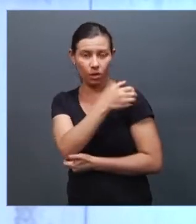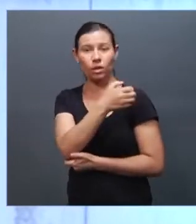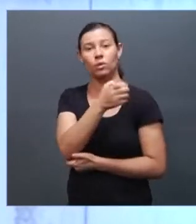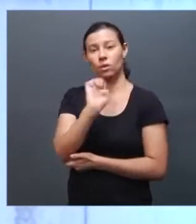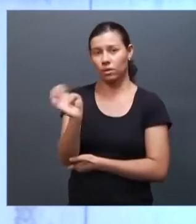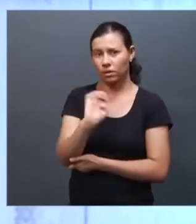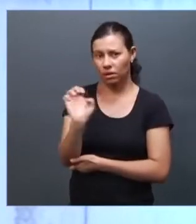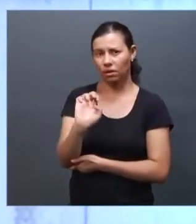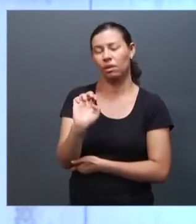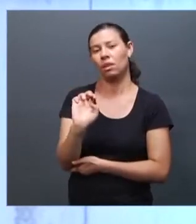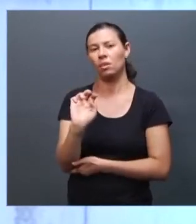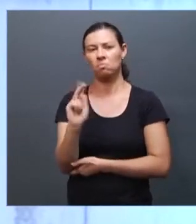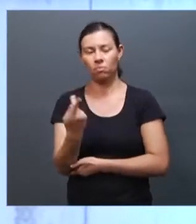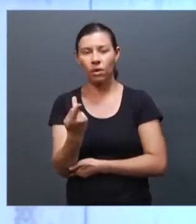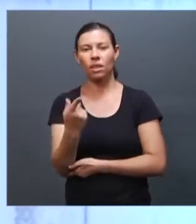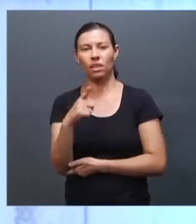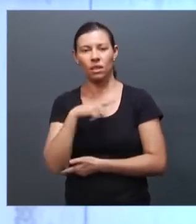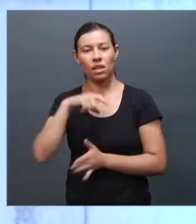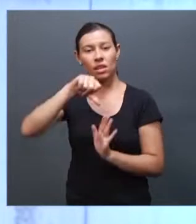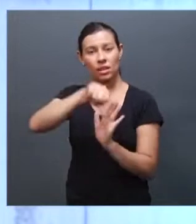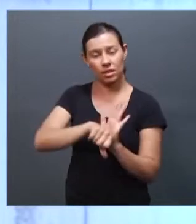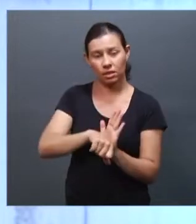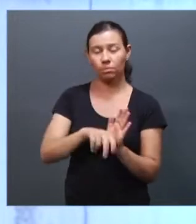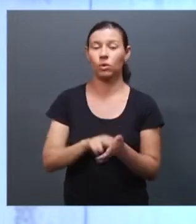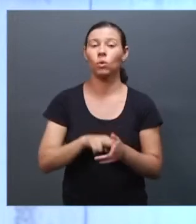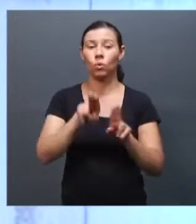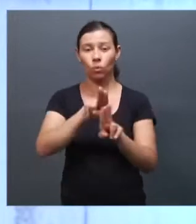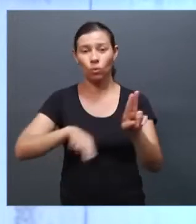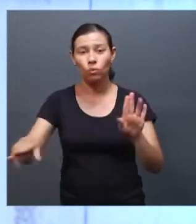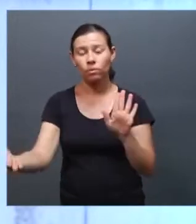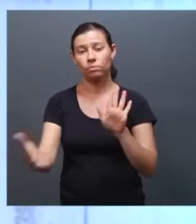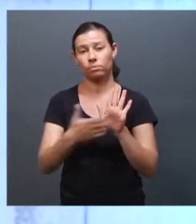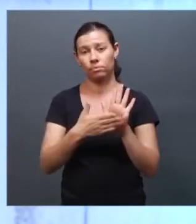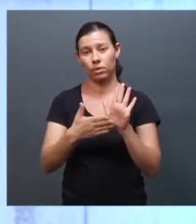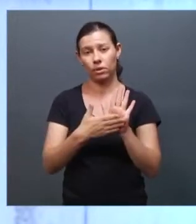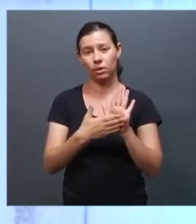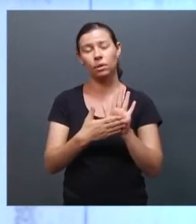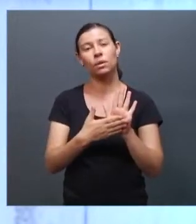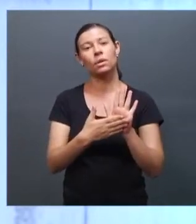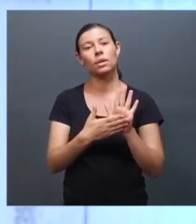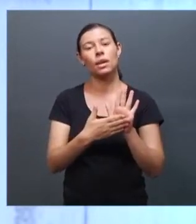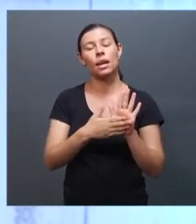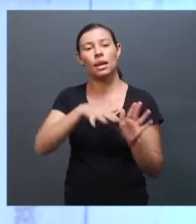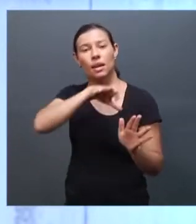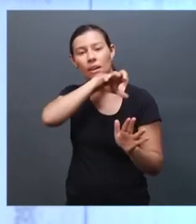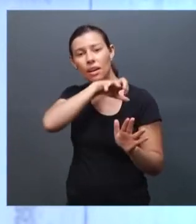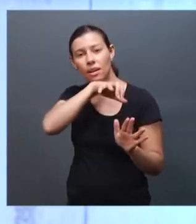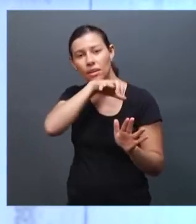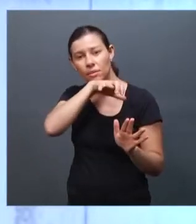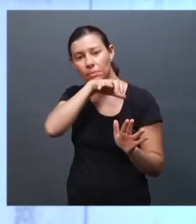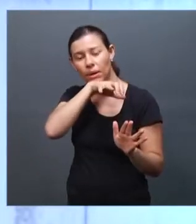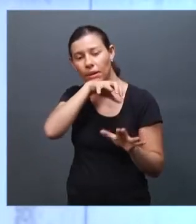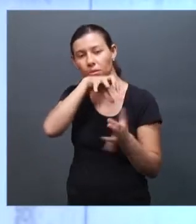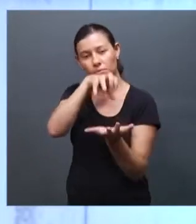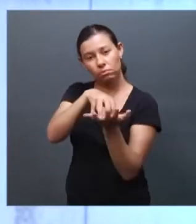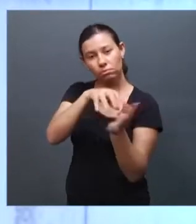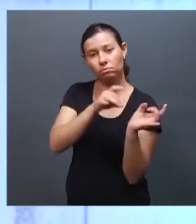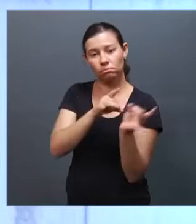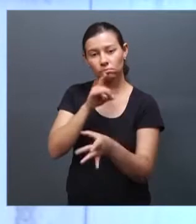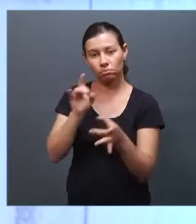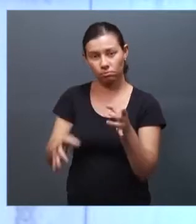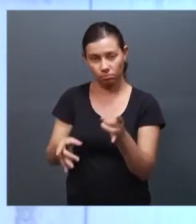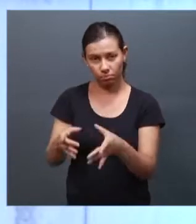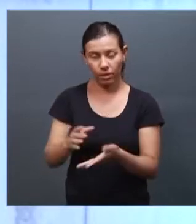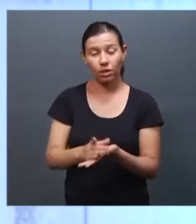se tornarão crimes no Brasil. Ufo decide apresentar propostas sobre animais abandonados nos campi. No estúdio